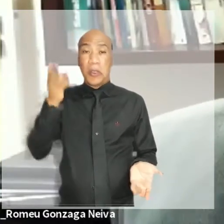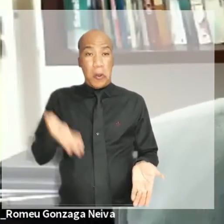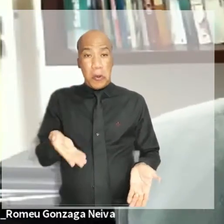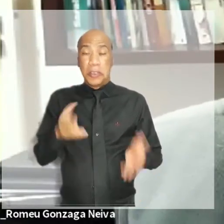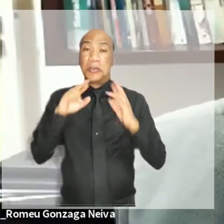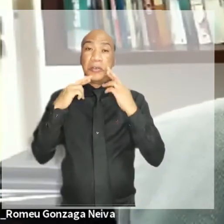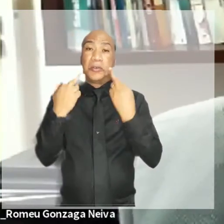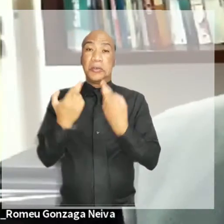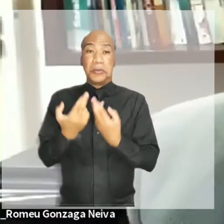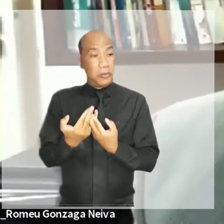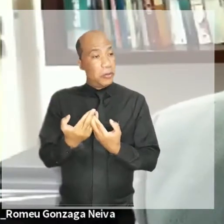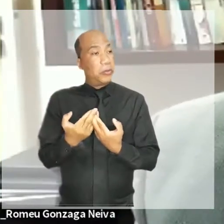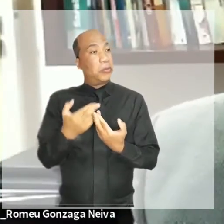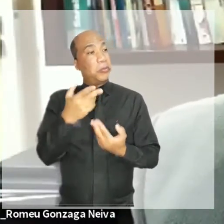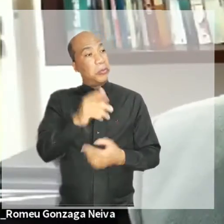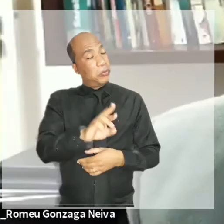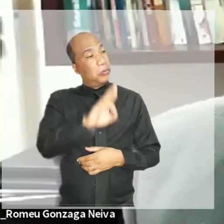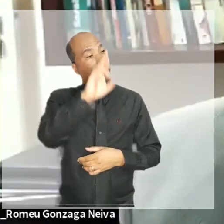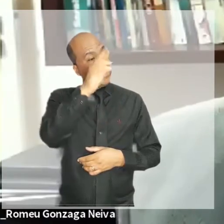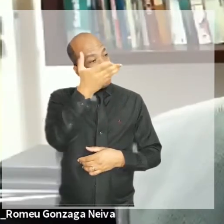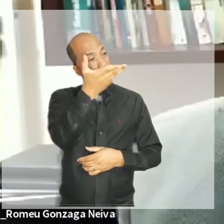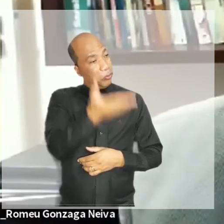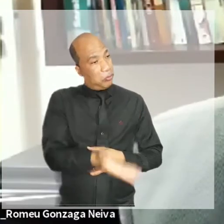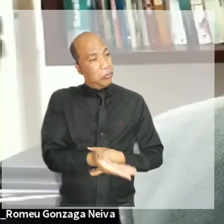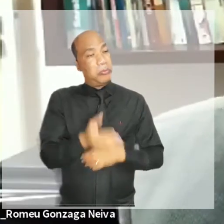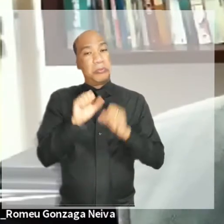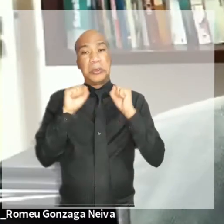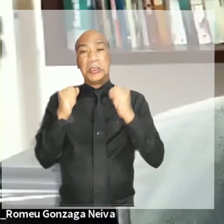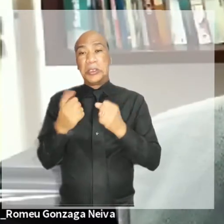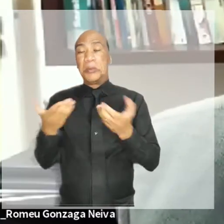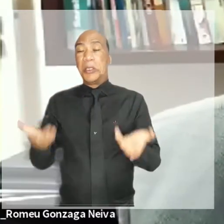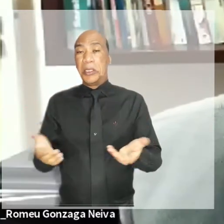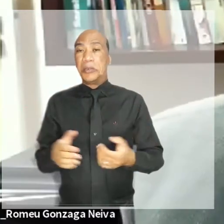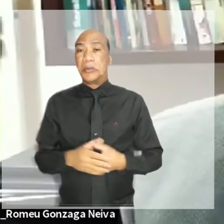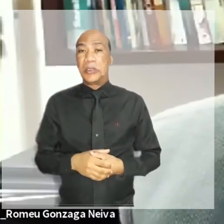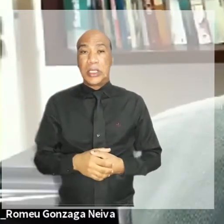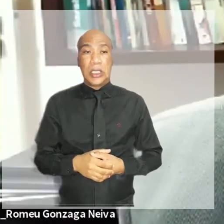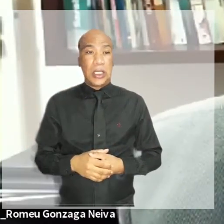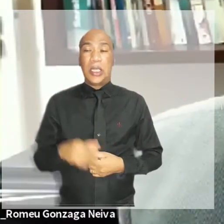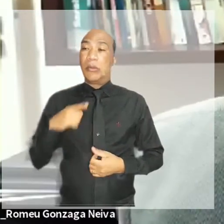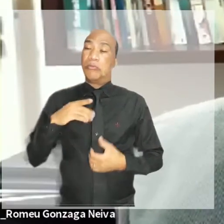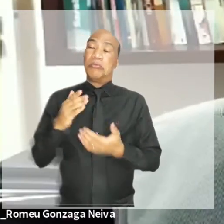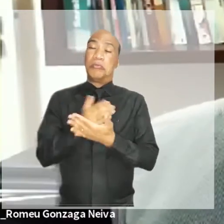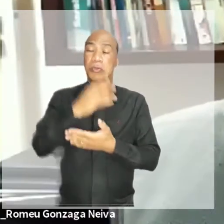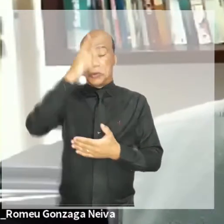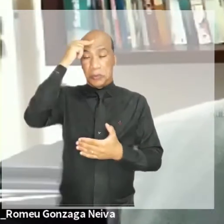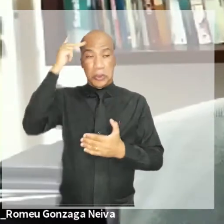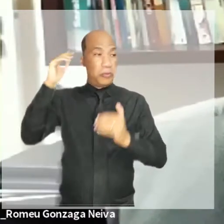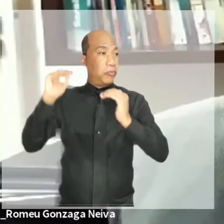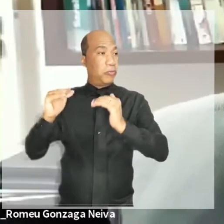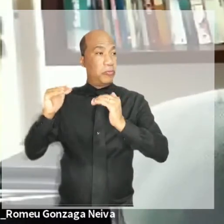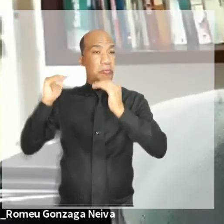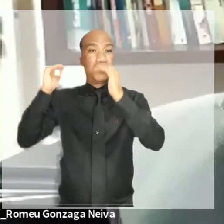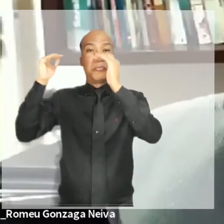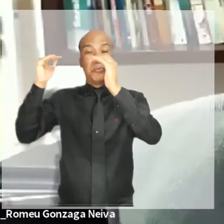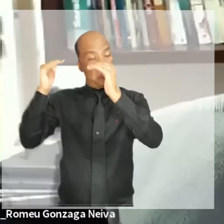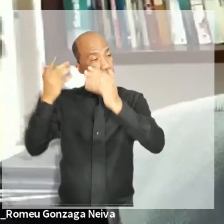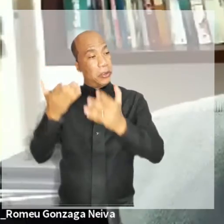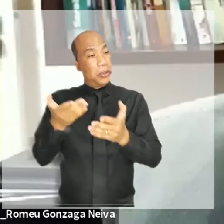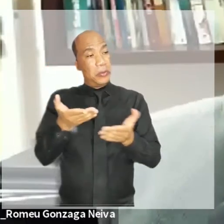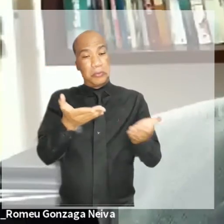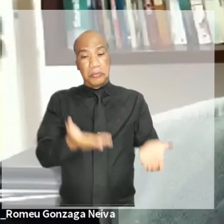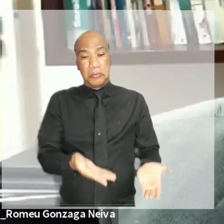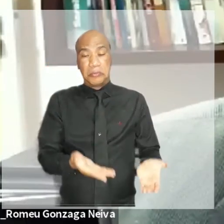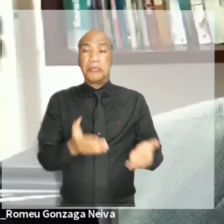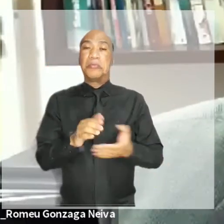com pessoas de magnitude até maior emprestando com